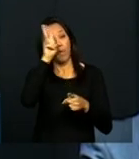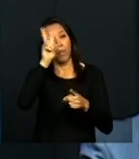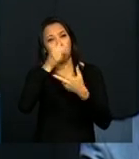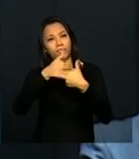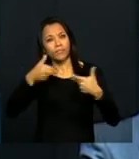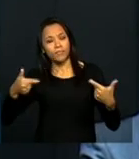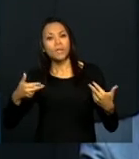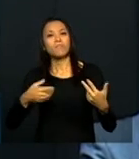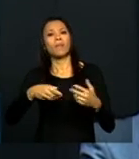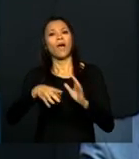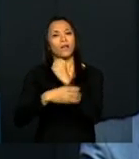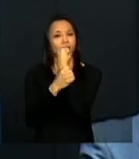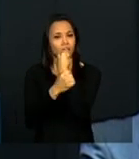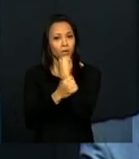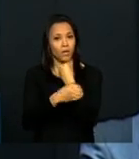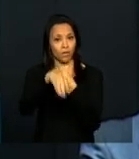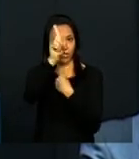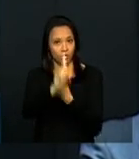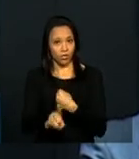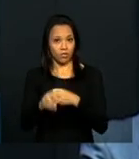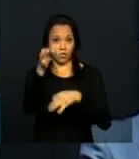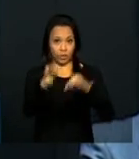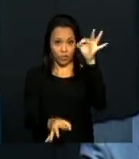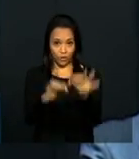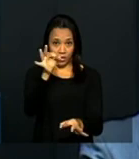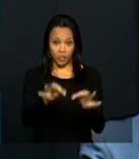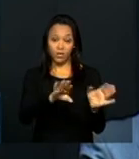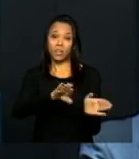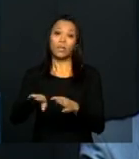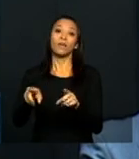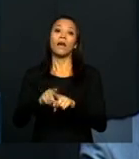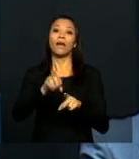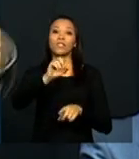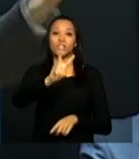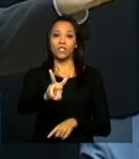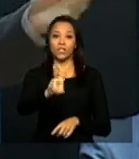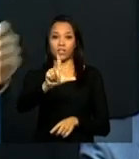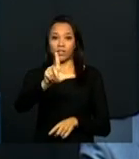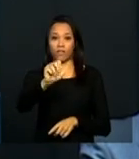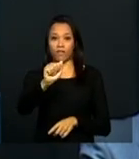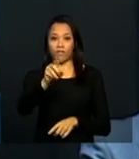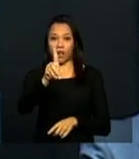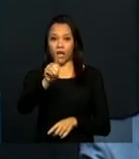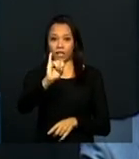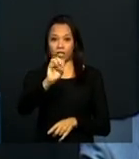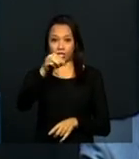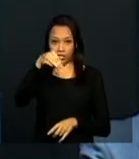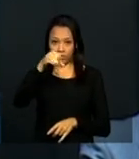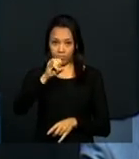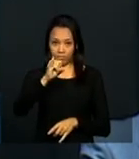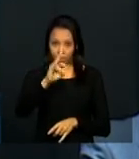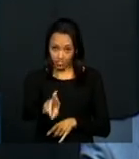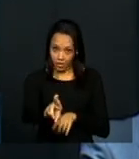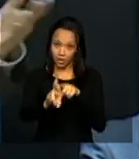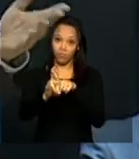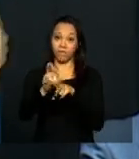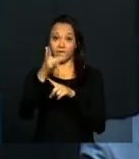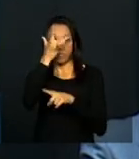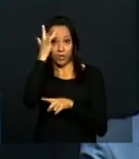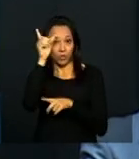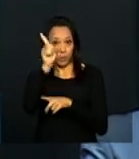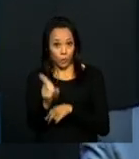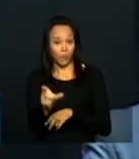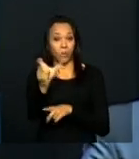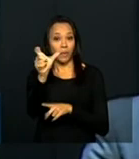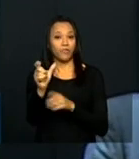Nesse tempo, celebrando a vida de Vladimir Herzog, uma das pessoas que aparece homenageada por